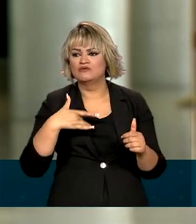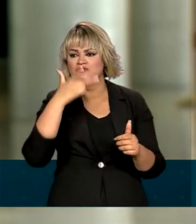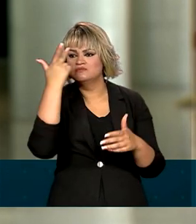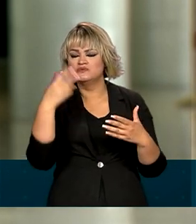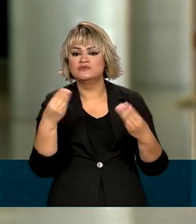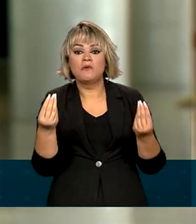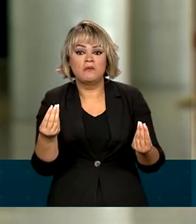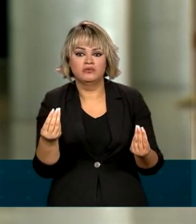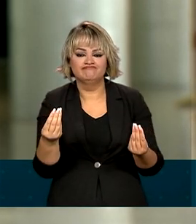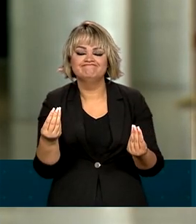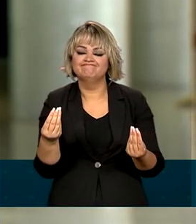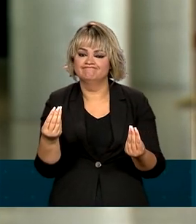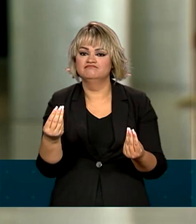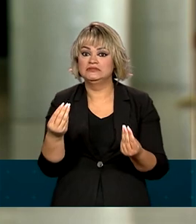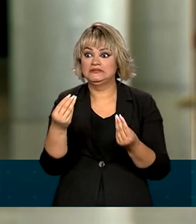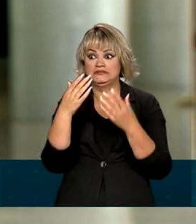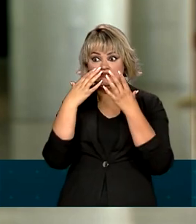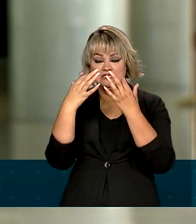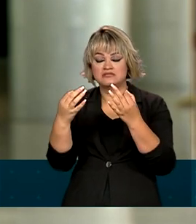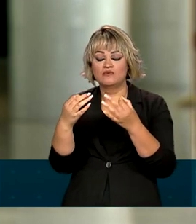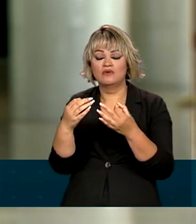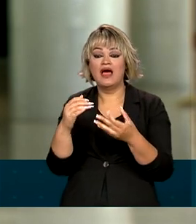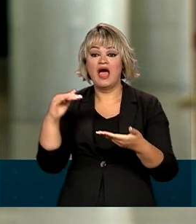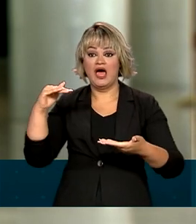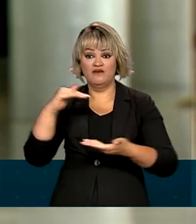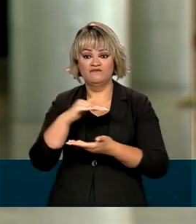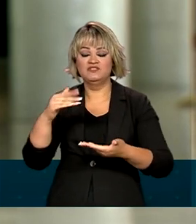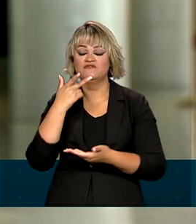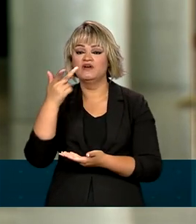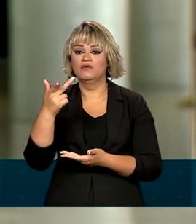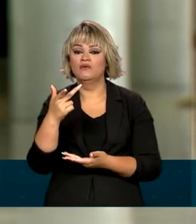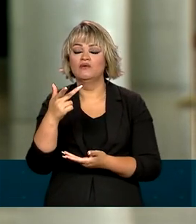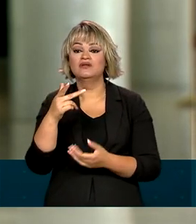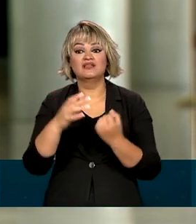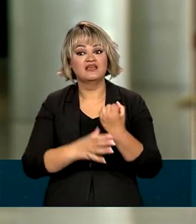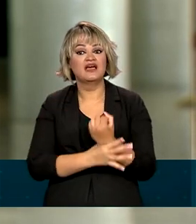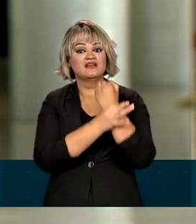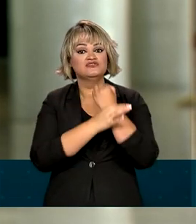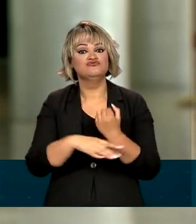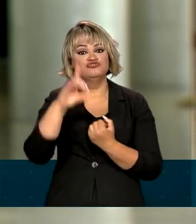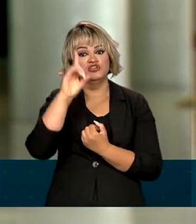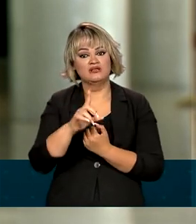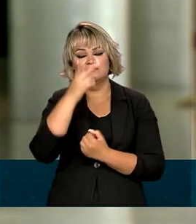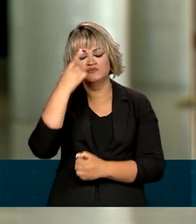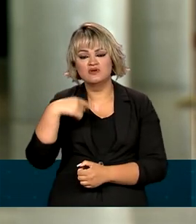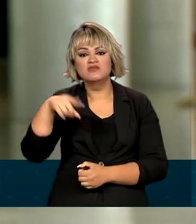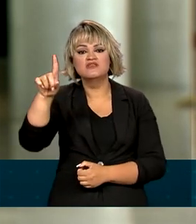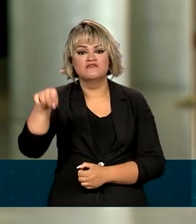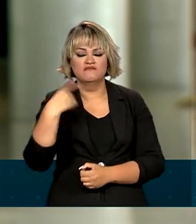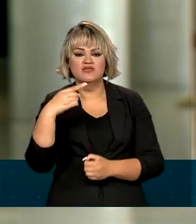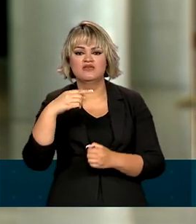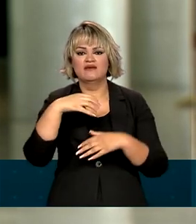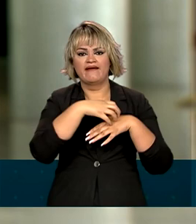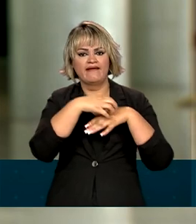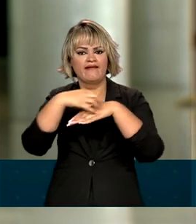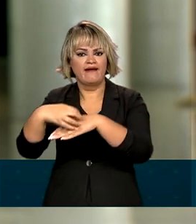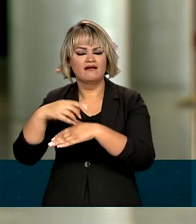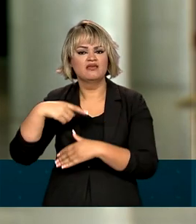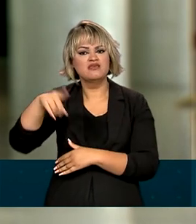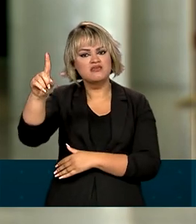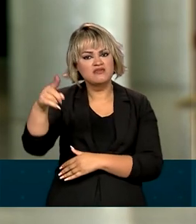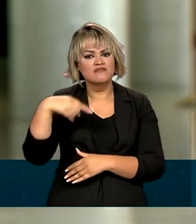A Anvisa ainda diz que é preciso assegurar o direito constitucional de ir e vir de pessoas e cargas e, principalmente,